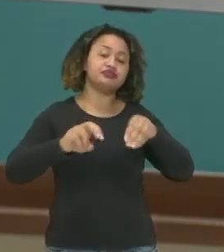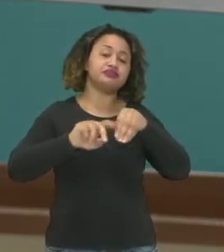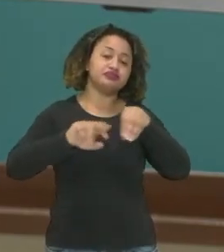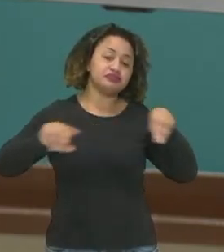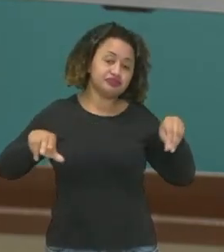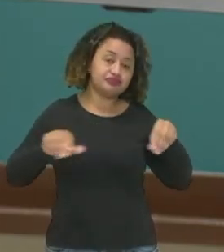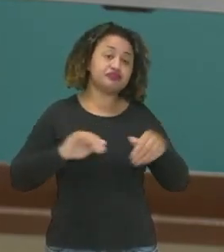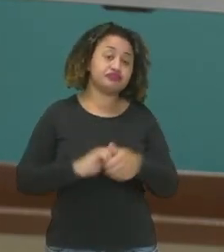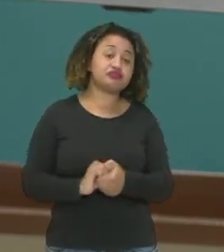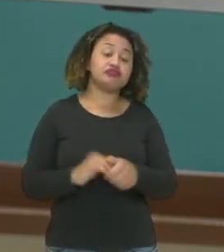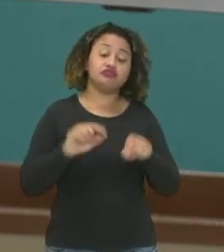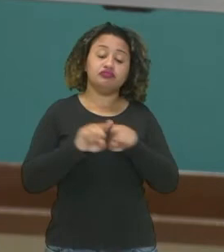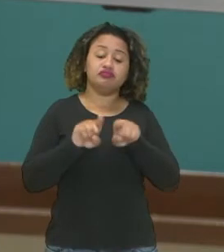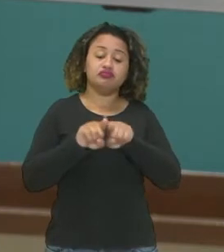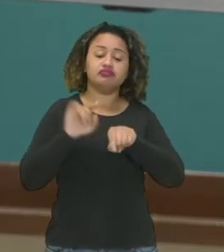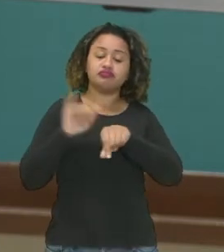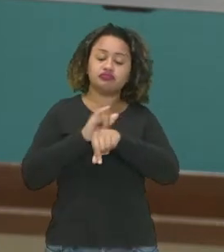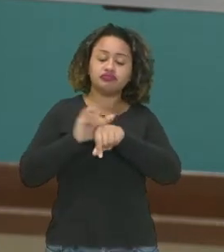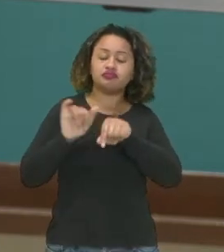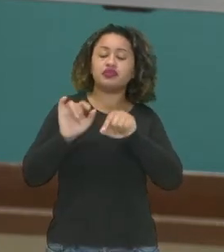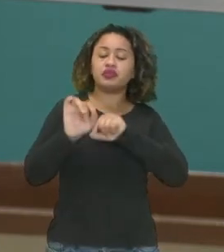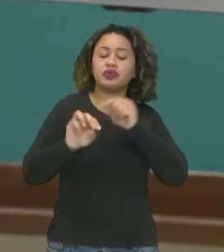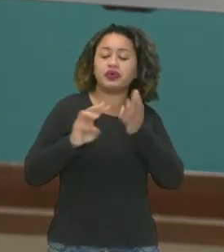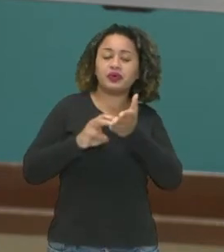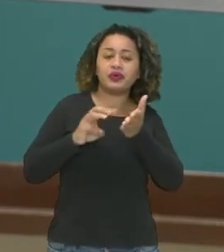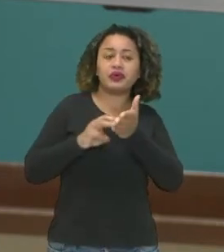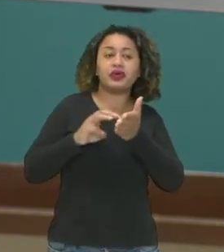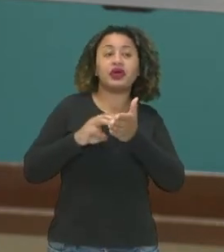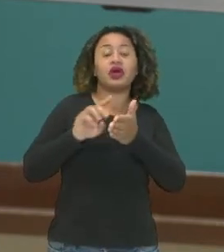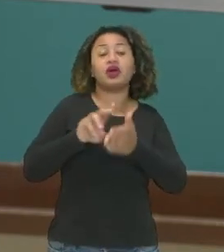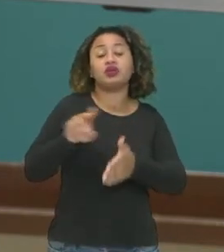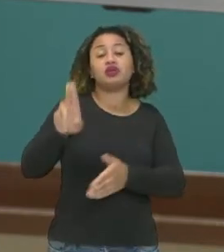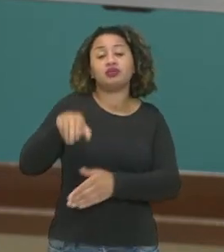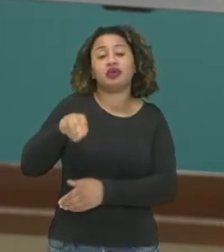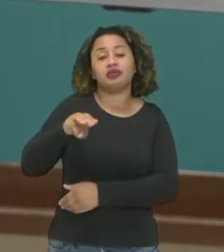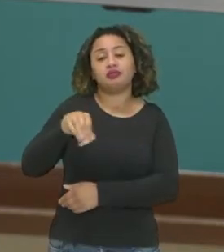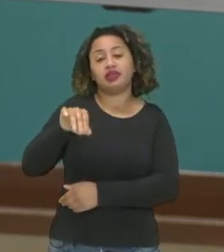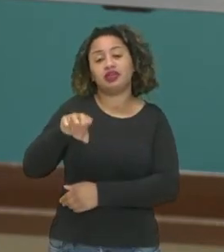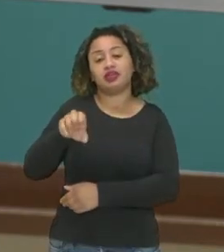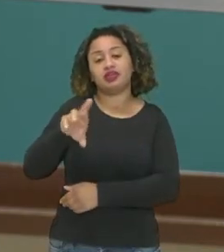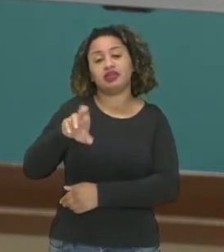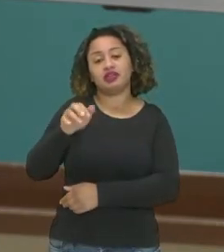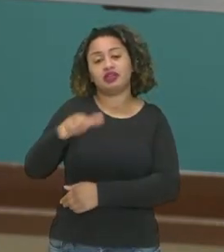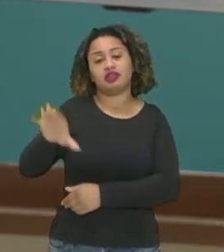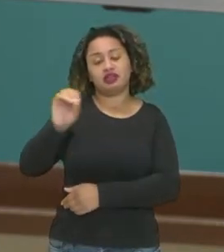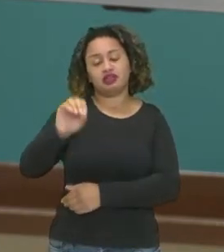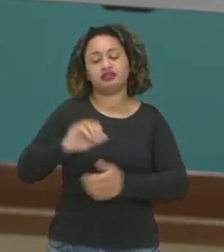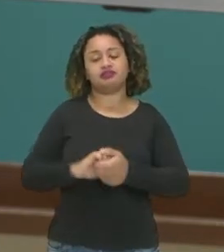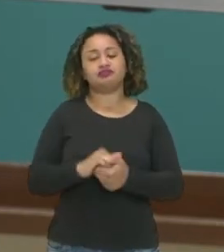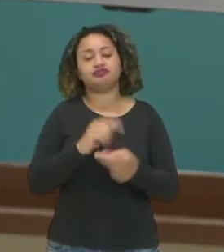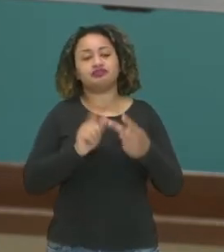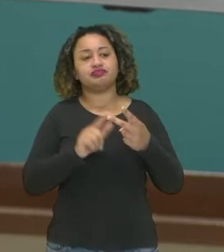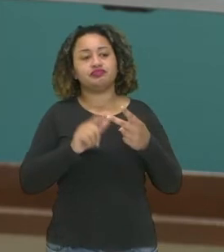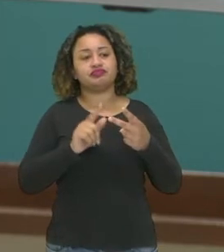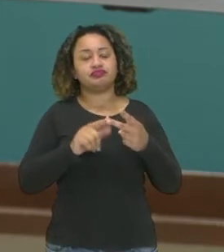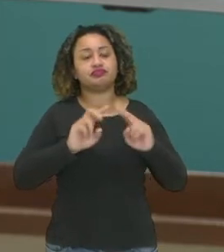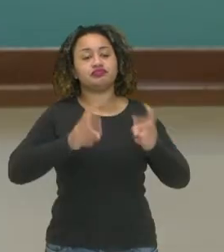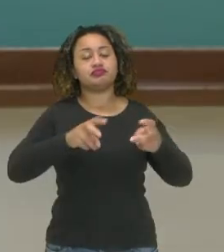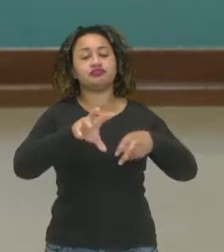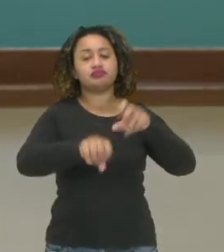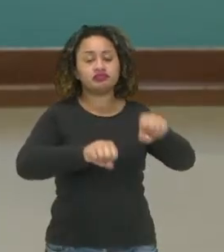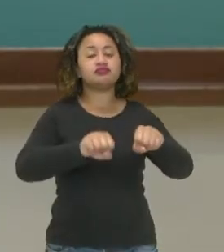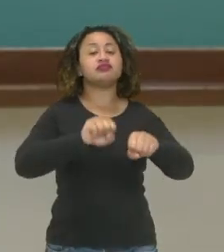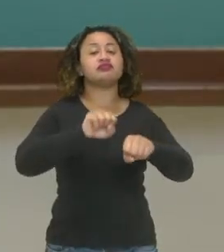a técnica utilizada a gente chama de mineração. O extrativismo animal é aquele que nós